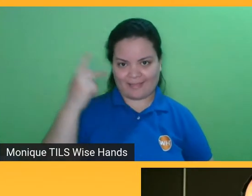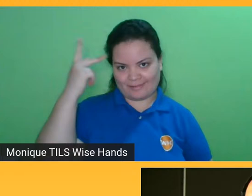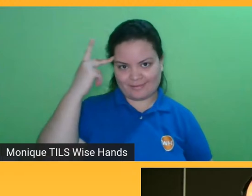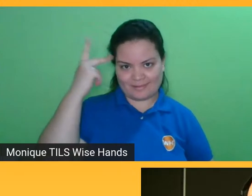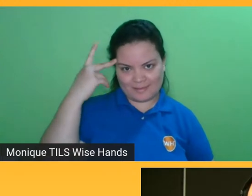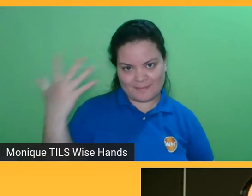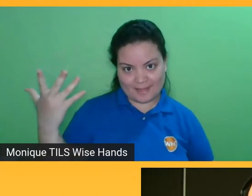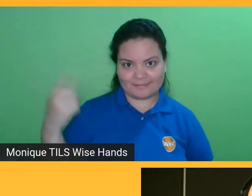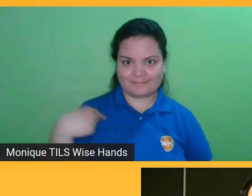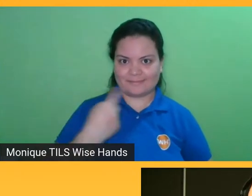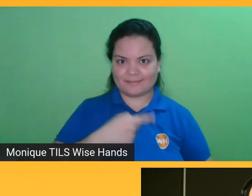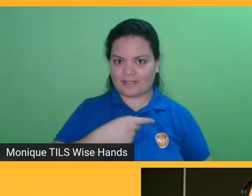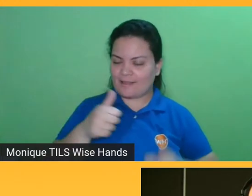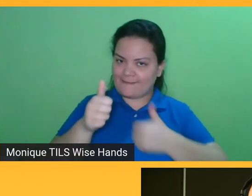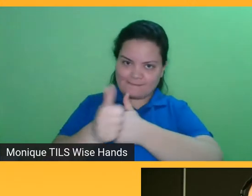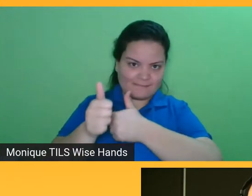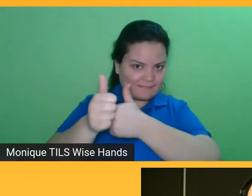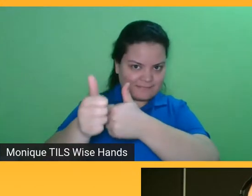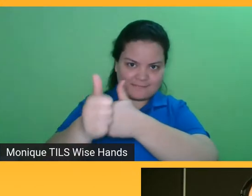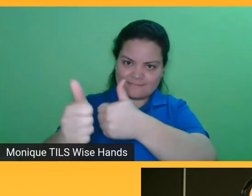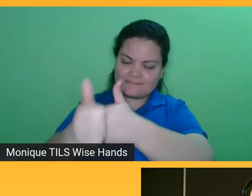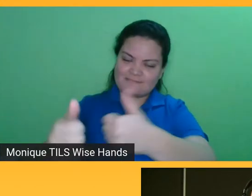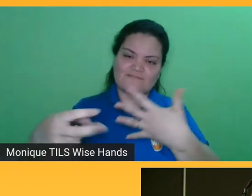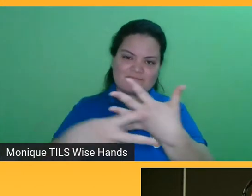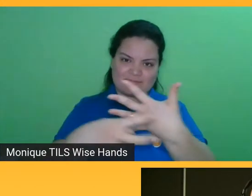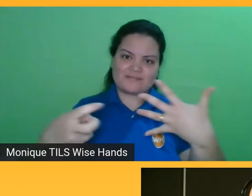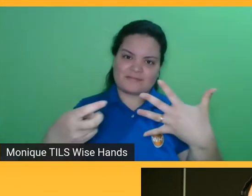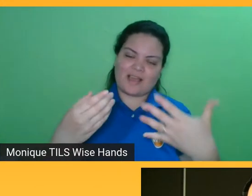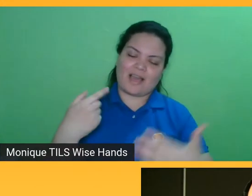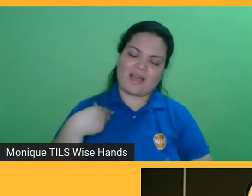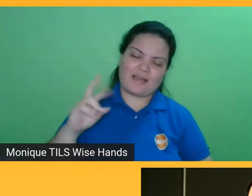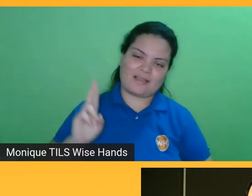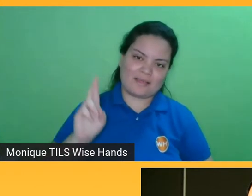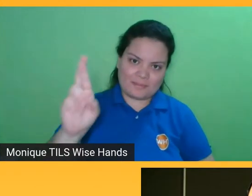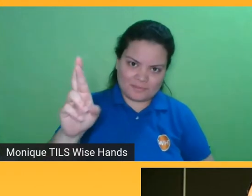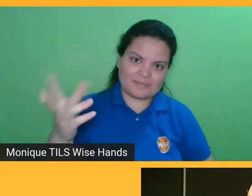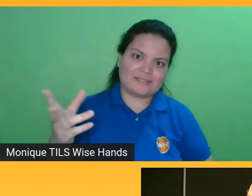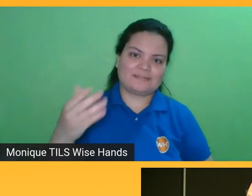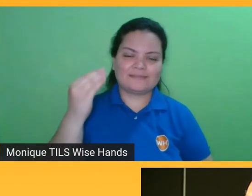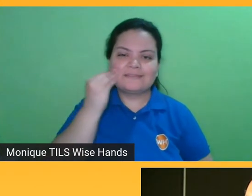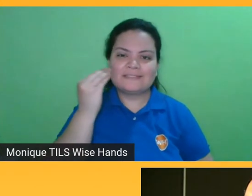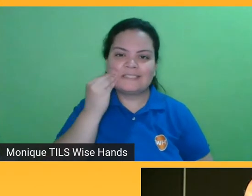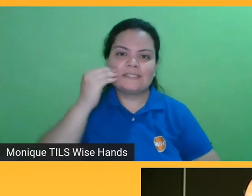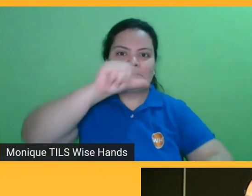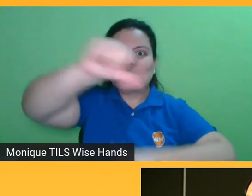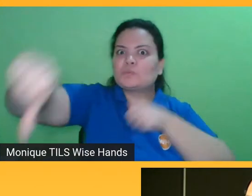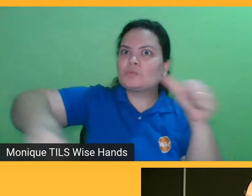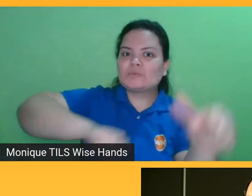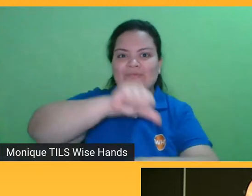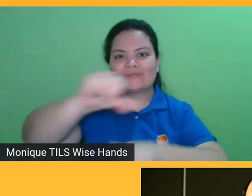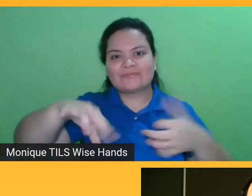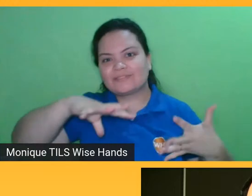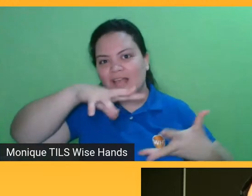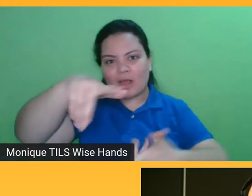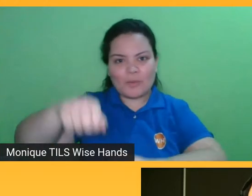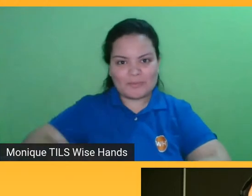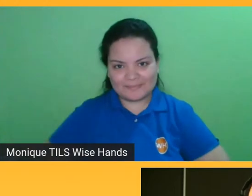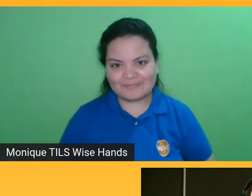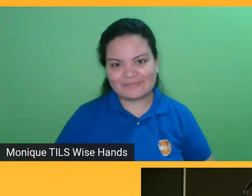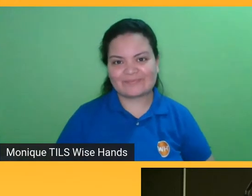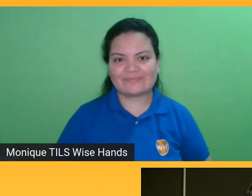nessa, na frente da Wise Hand junto com o Júnior, tentando mudar um pouco as coisas. Legal. E